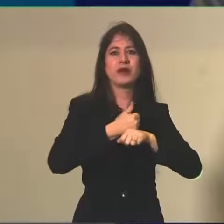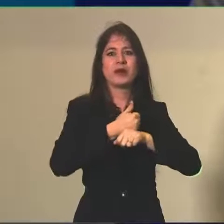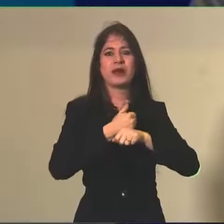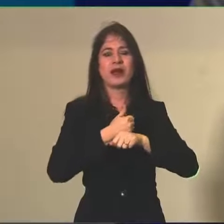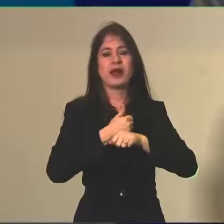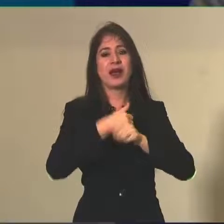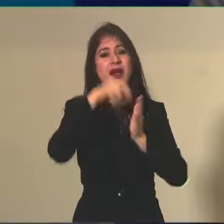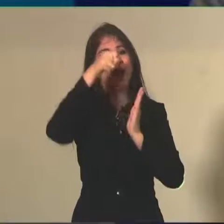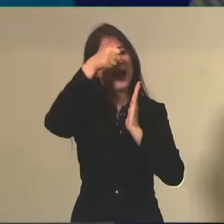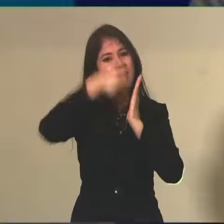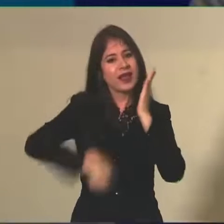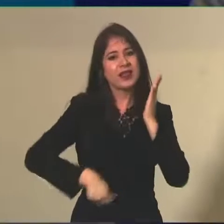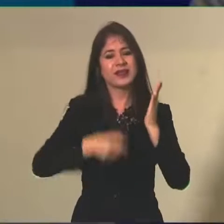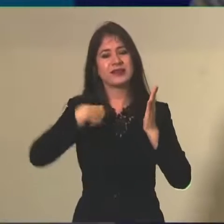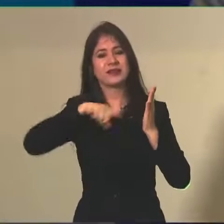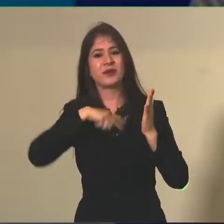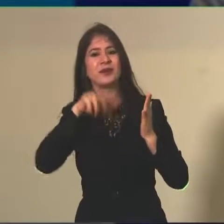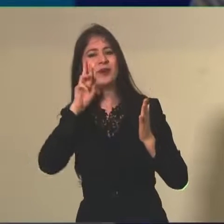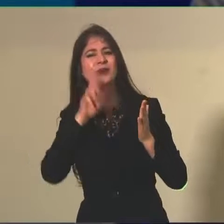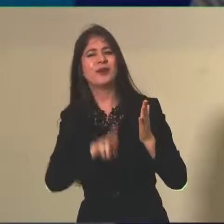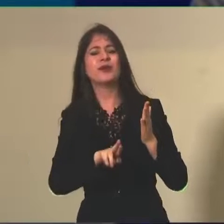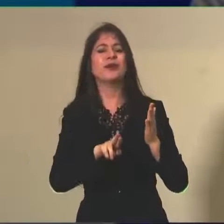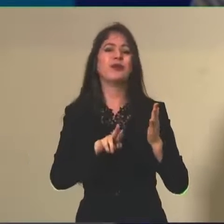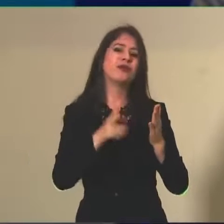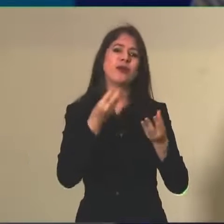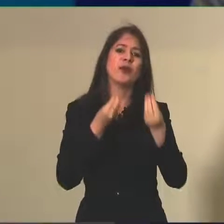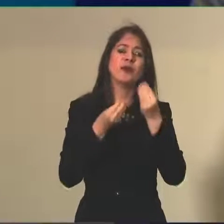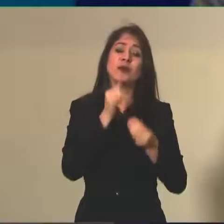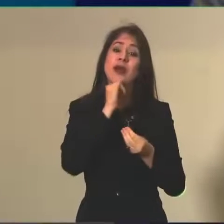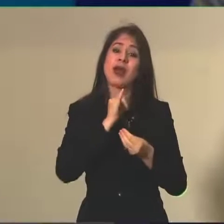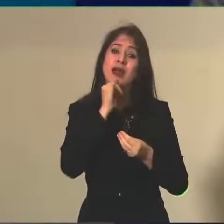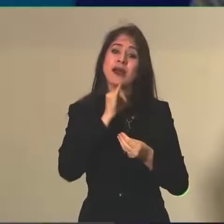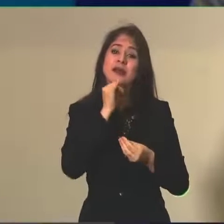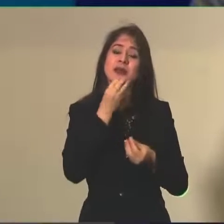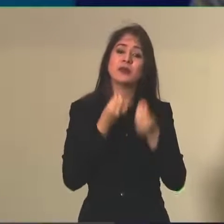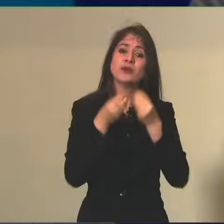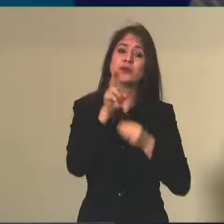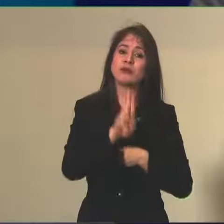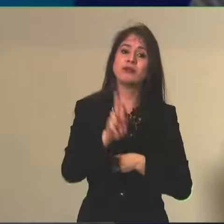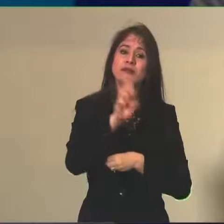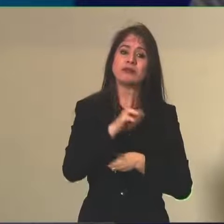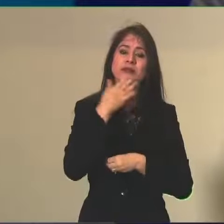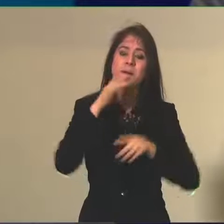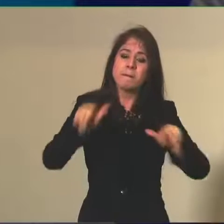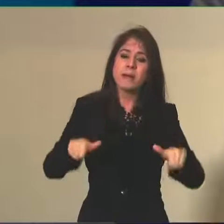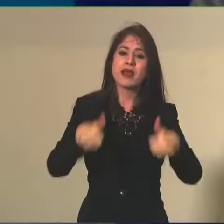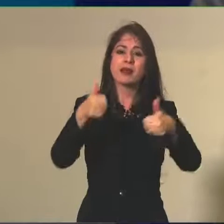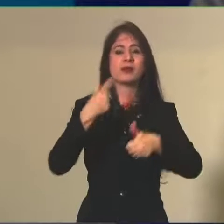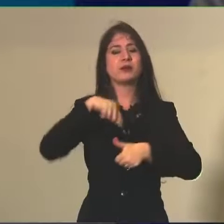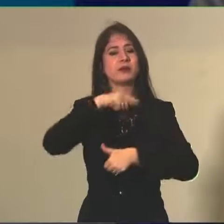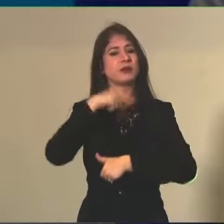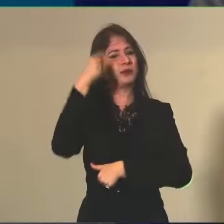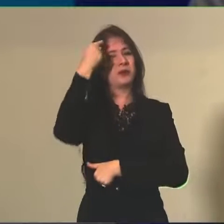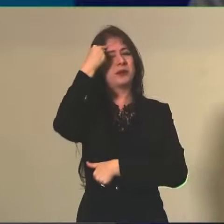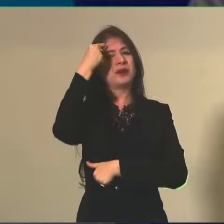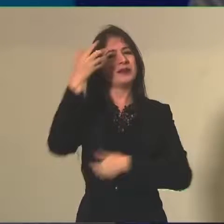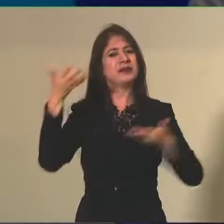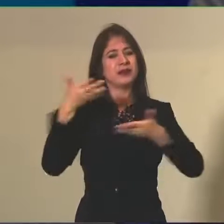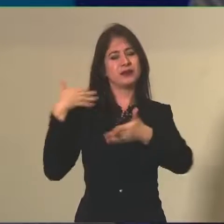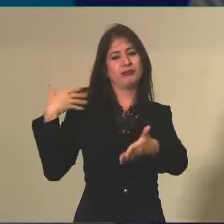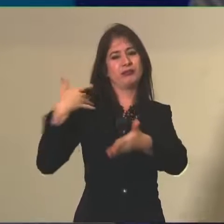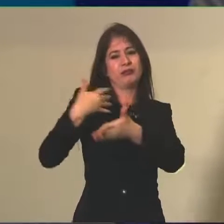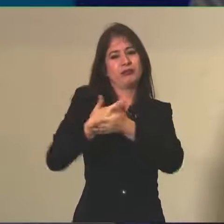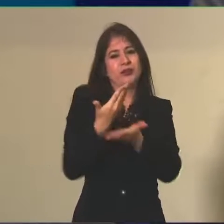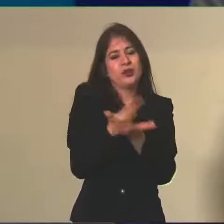redação. Então, são só alguns exemplos de algumas medidas que podem ser utilizadas e que têm sido pensadas e agora nesse